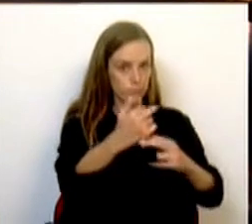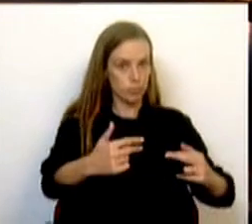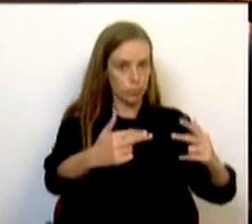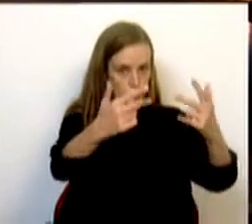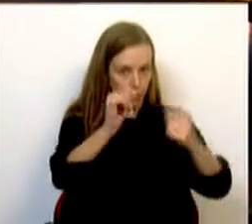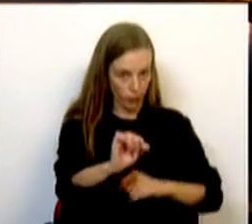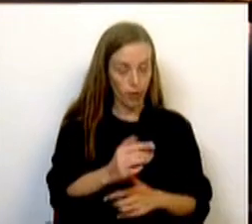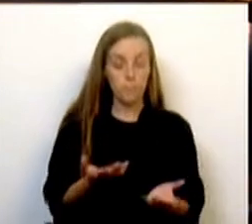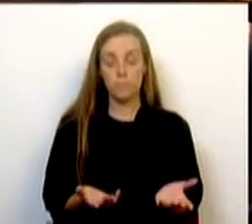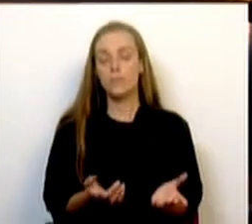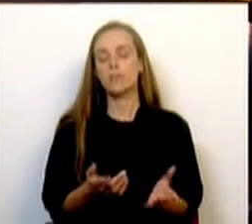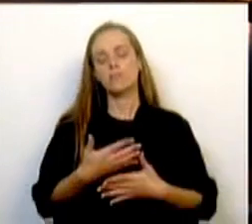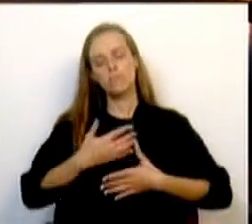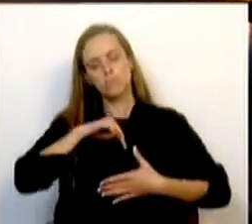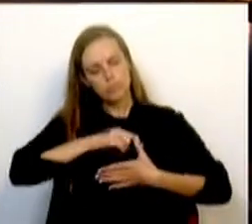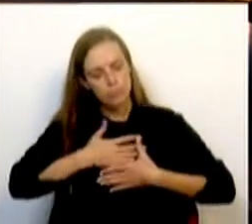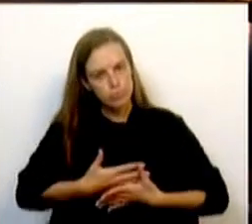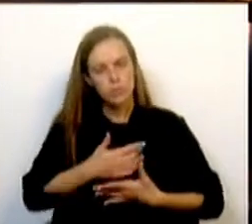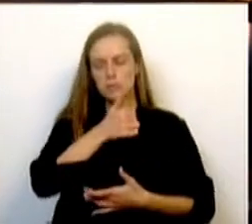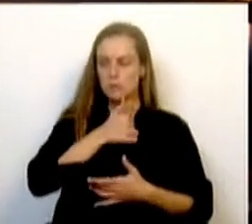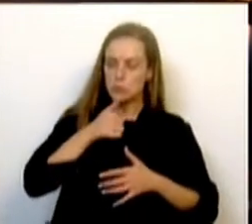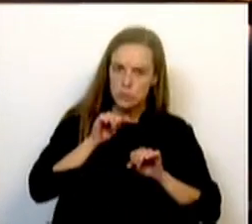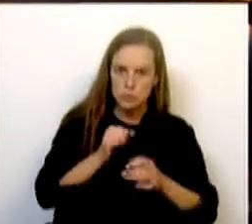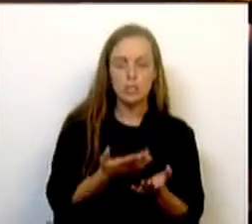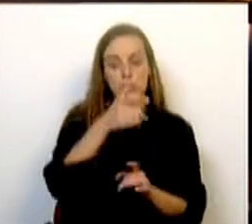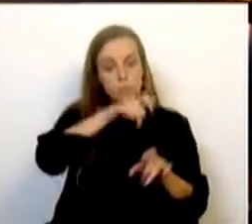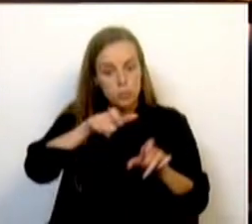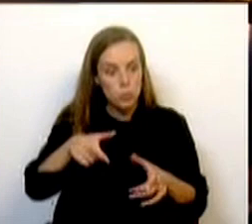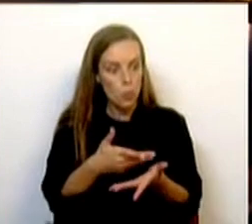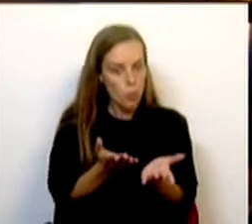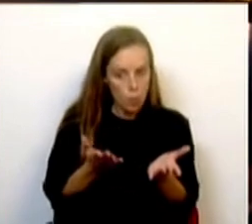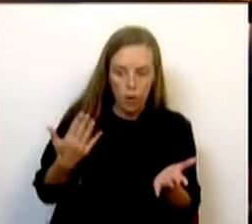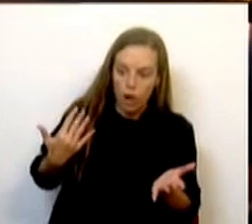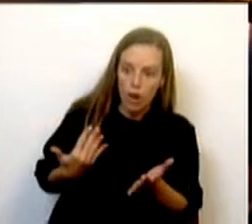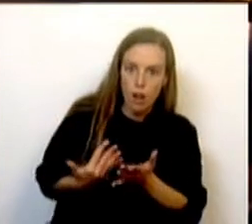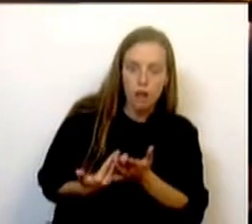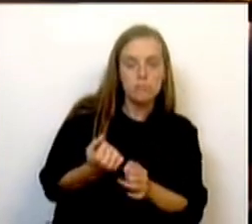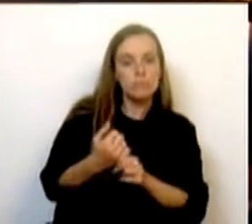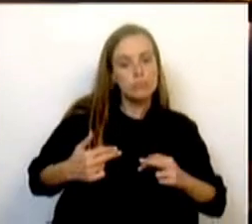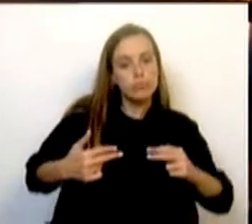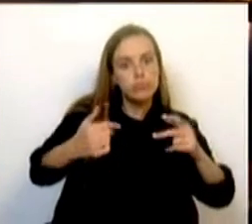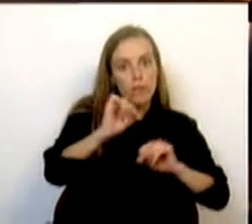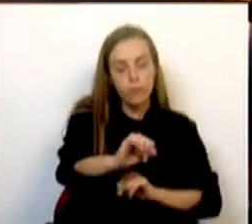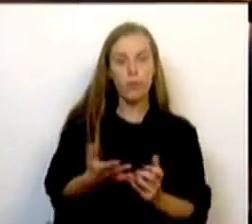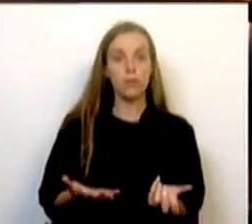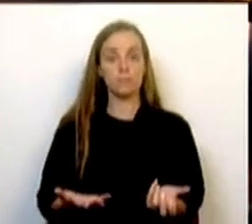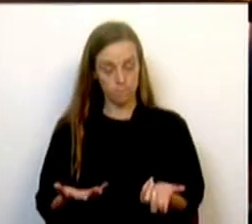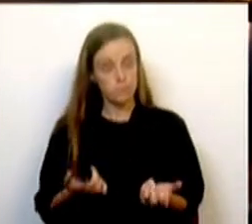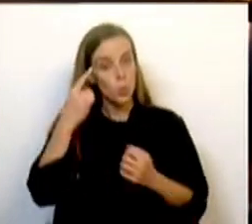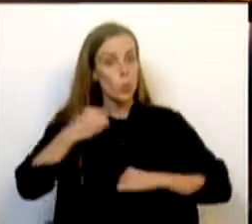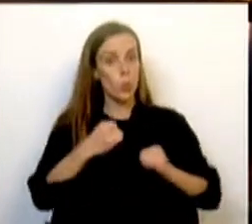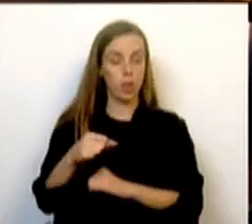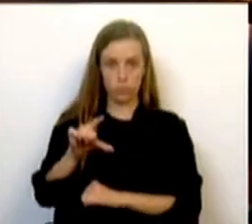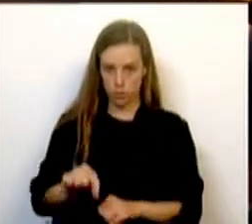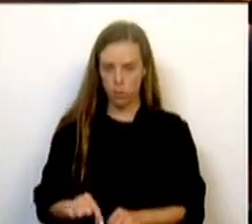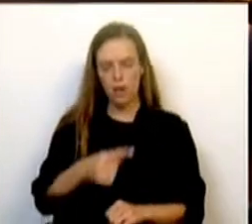consideração pela dedicação e sacrifício que estes praticantes realizam ao longo das suas carreiras. Também concordamos na